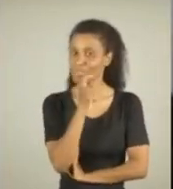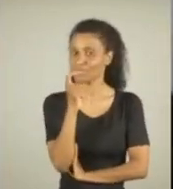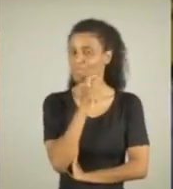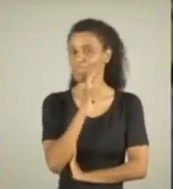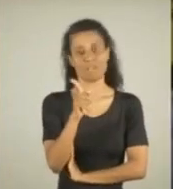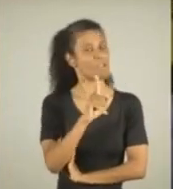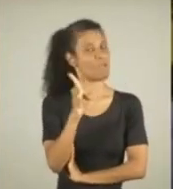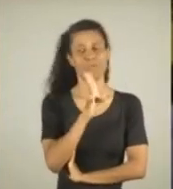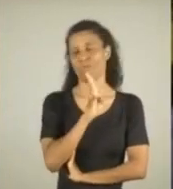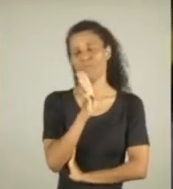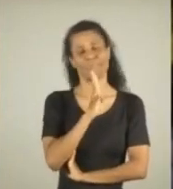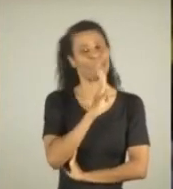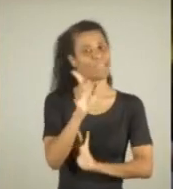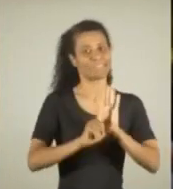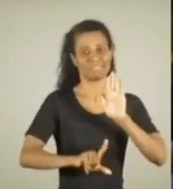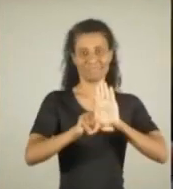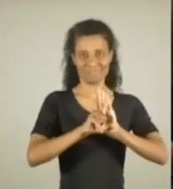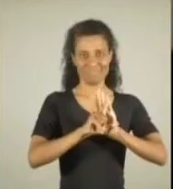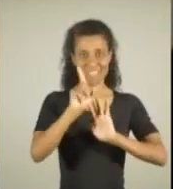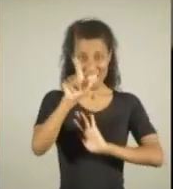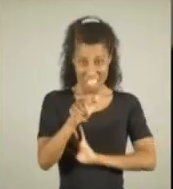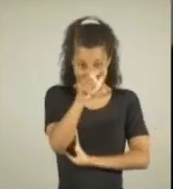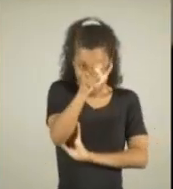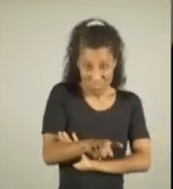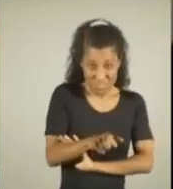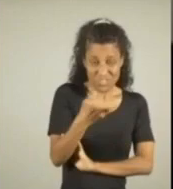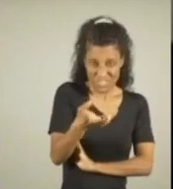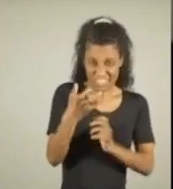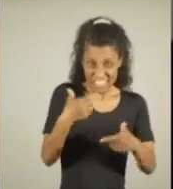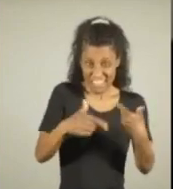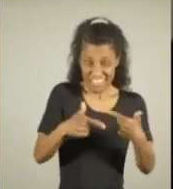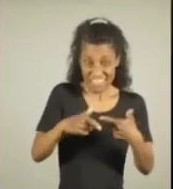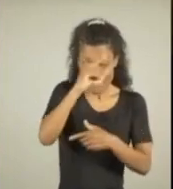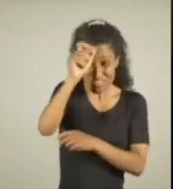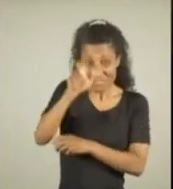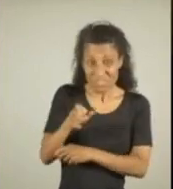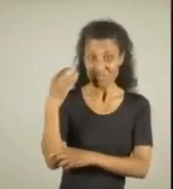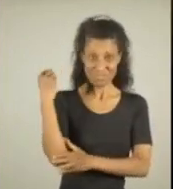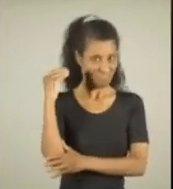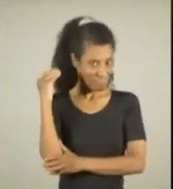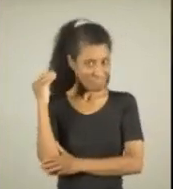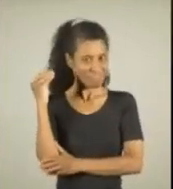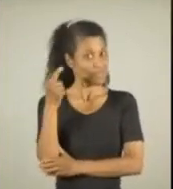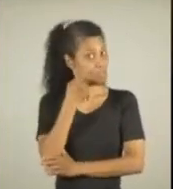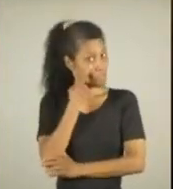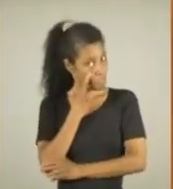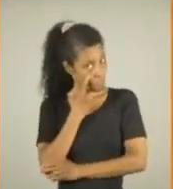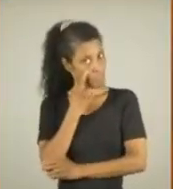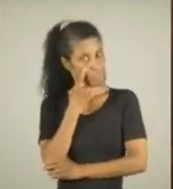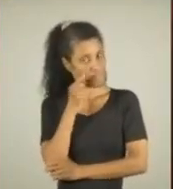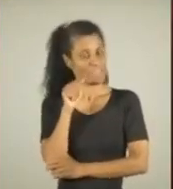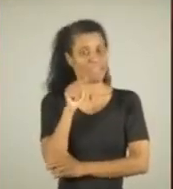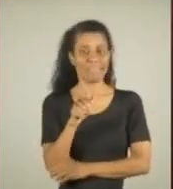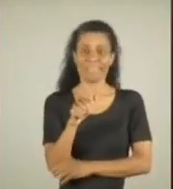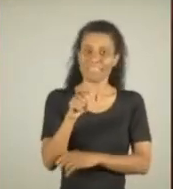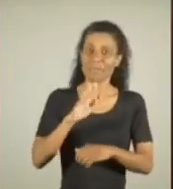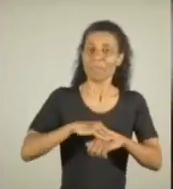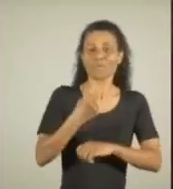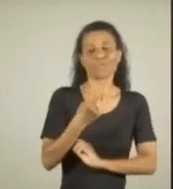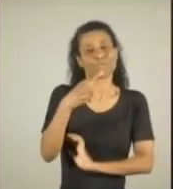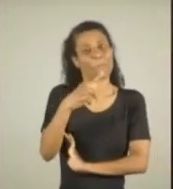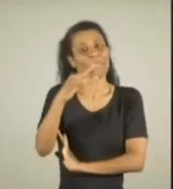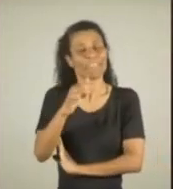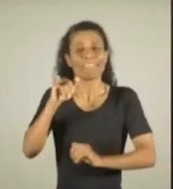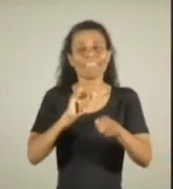Manoela mente e não conhece as leis. É alguém assim que você quer na Prefeitura de Porto Alegre? Abra o olho,